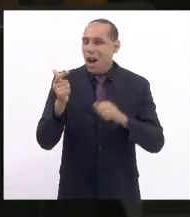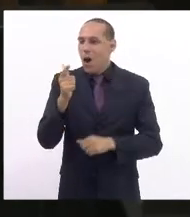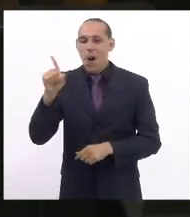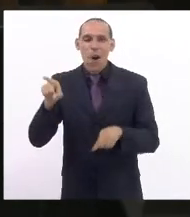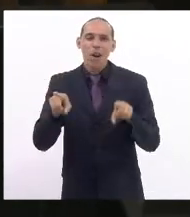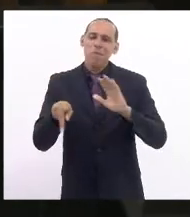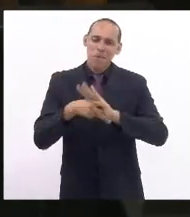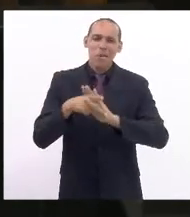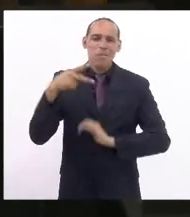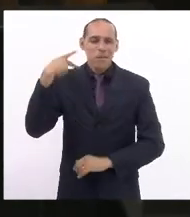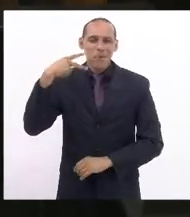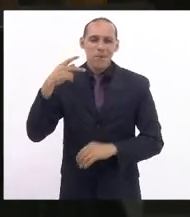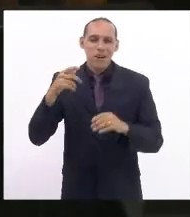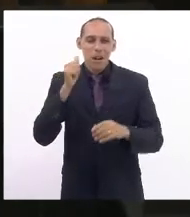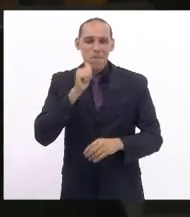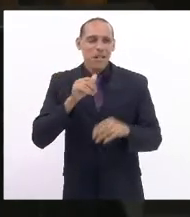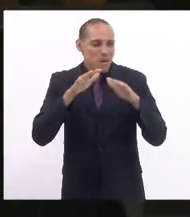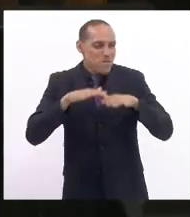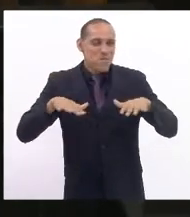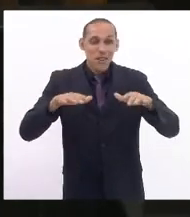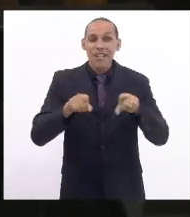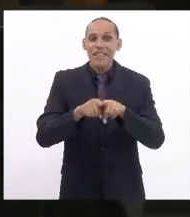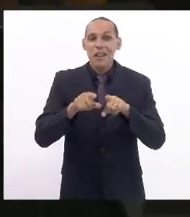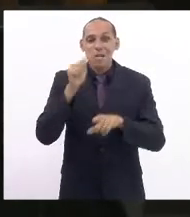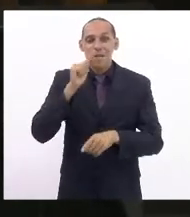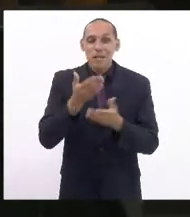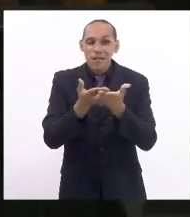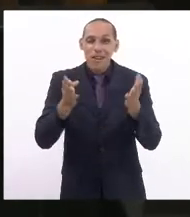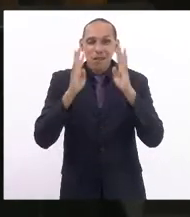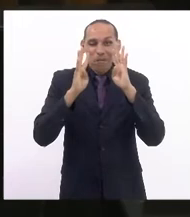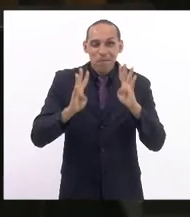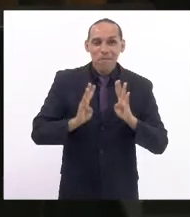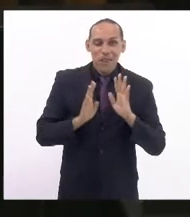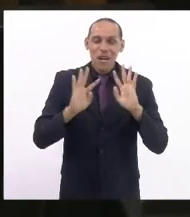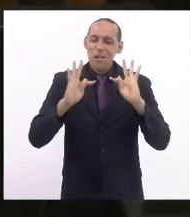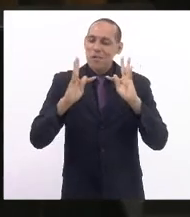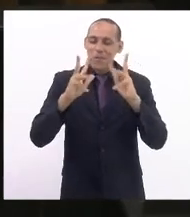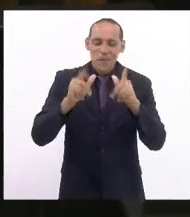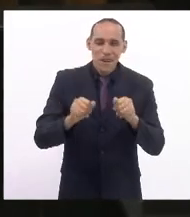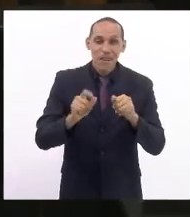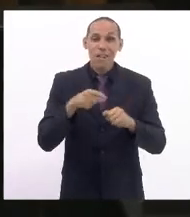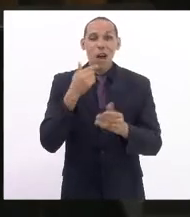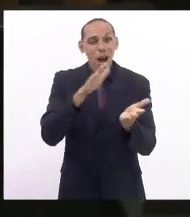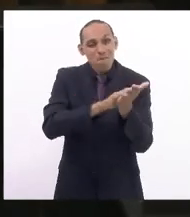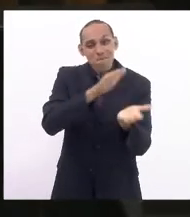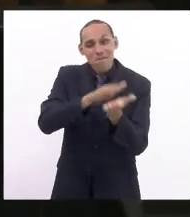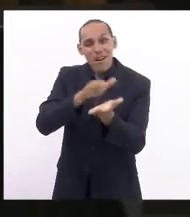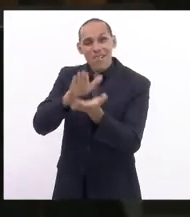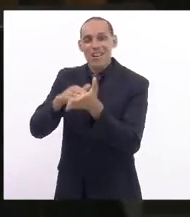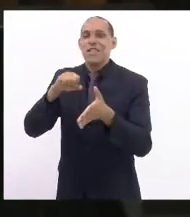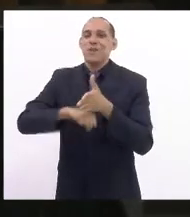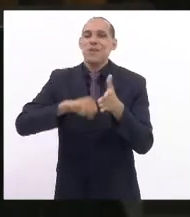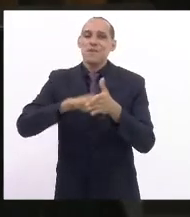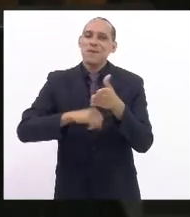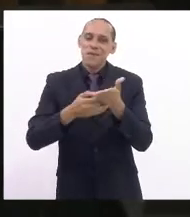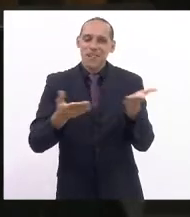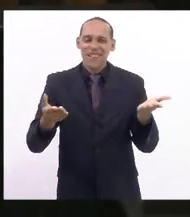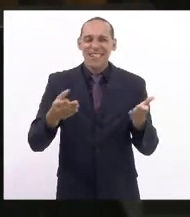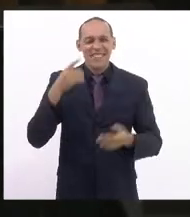Parlamento e todas as mulheres que nos ouvem. De um lado, a gente cumprimenta as lutas, deputada Lucinha,